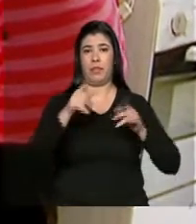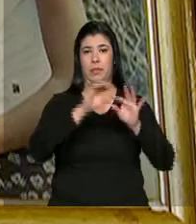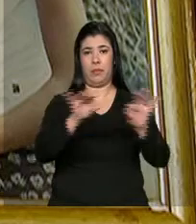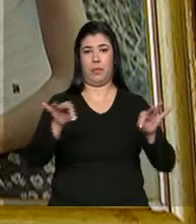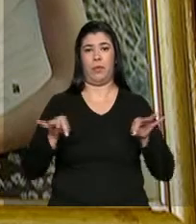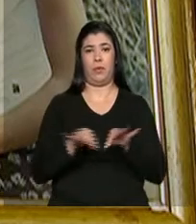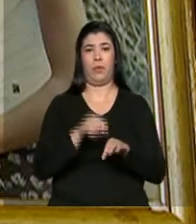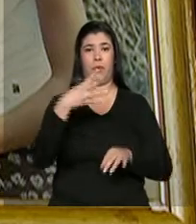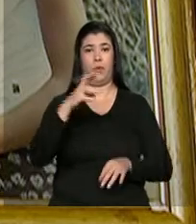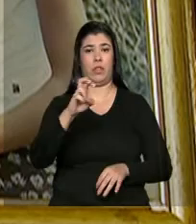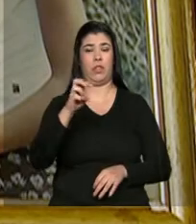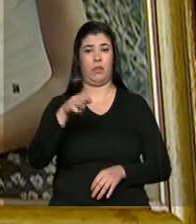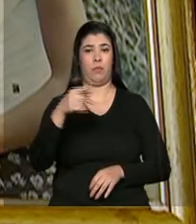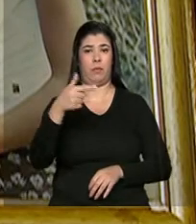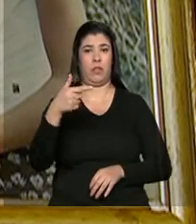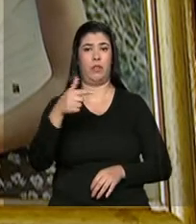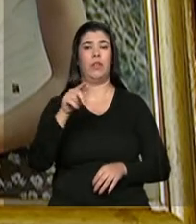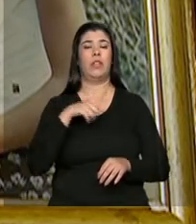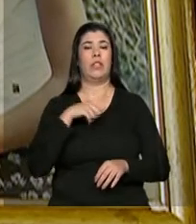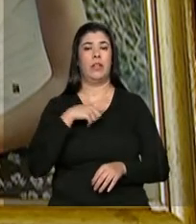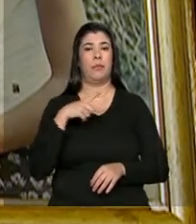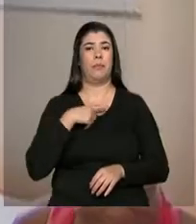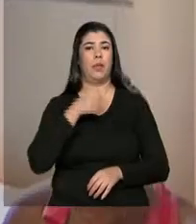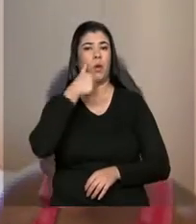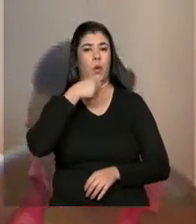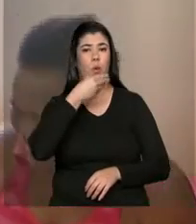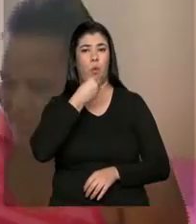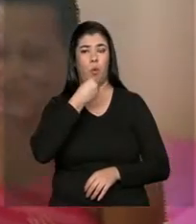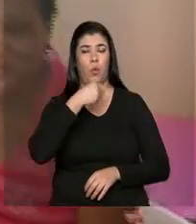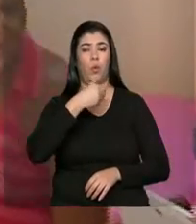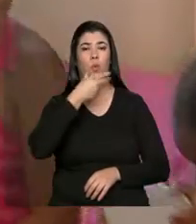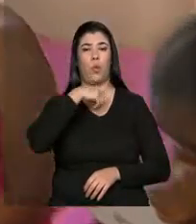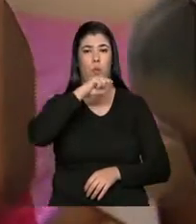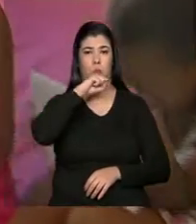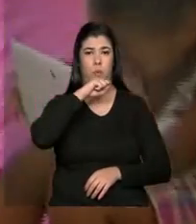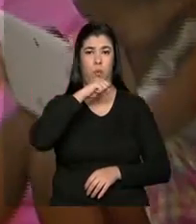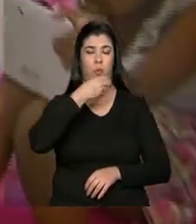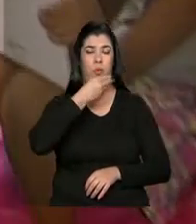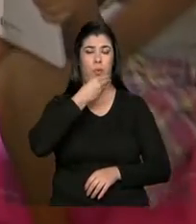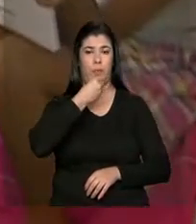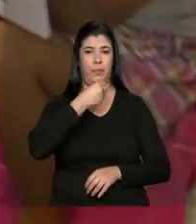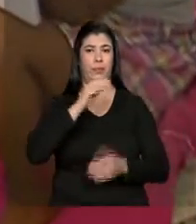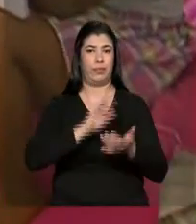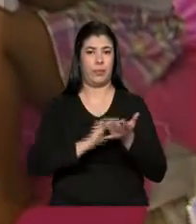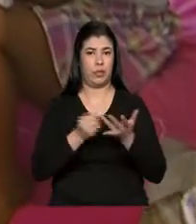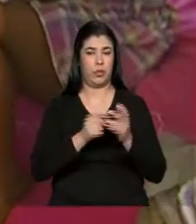quadrados. Além do marido, moram também na casa a filha e duas netas de Maria Cristina.